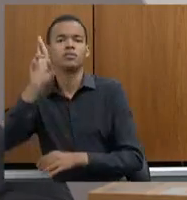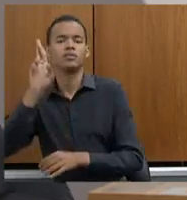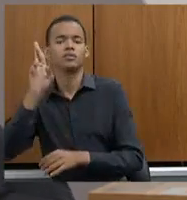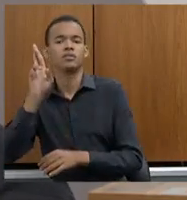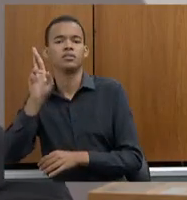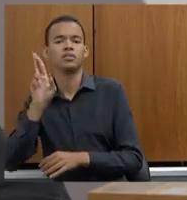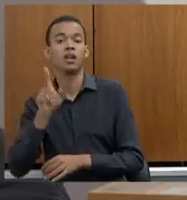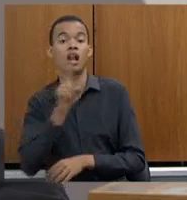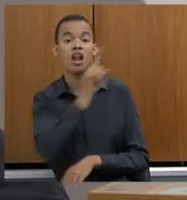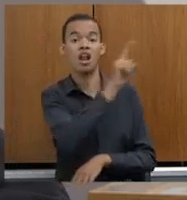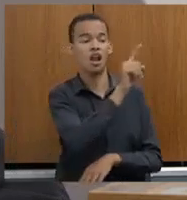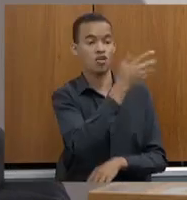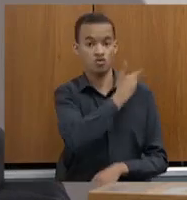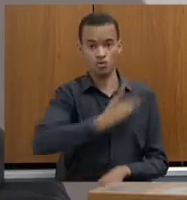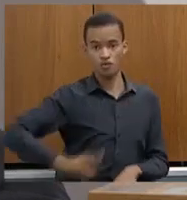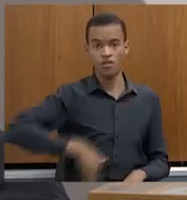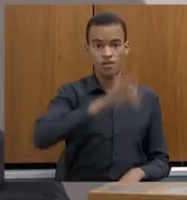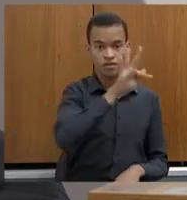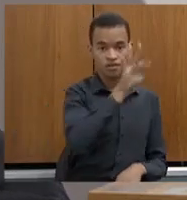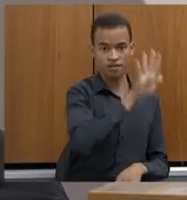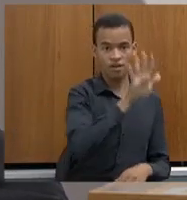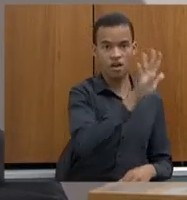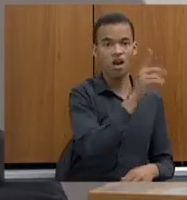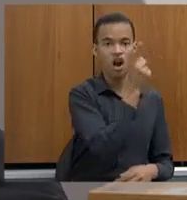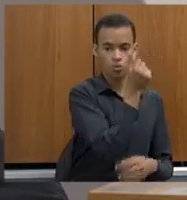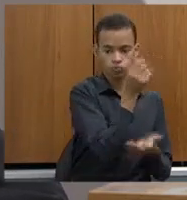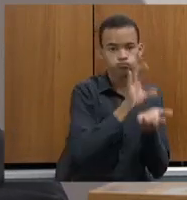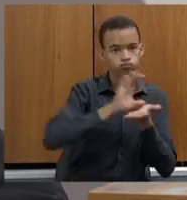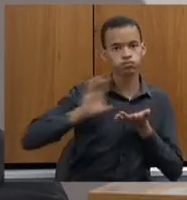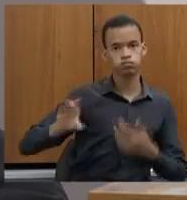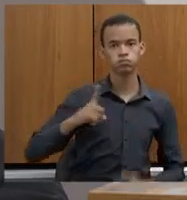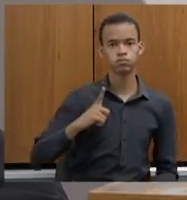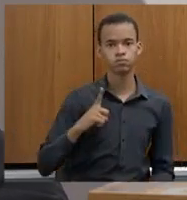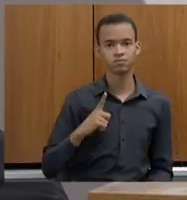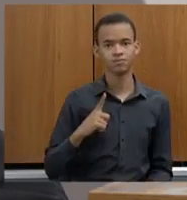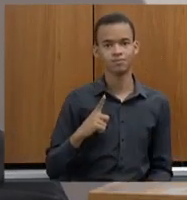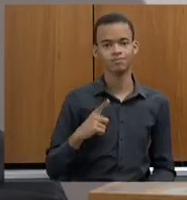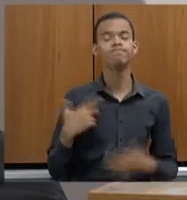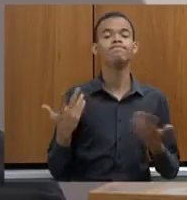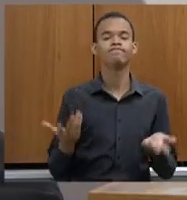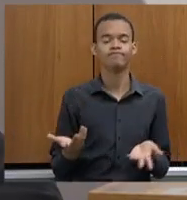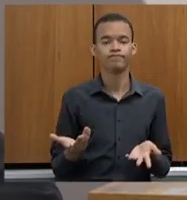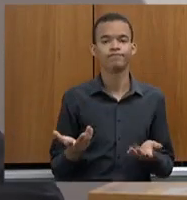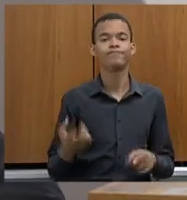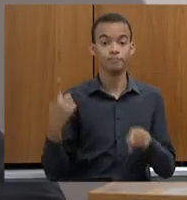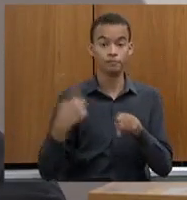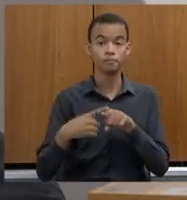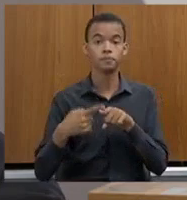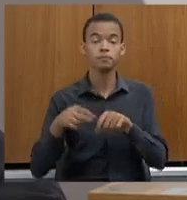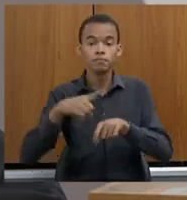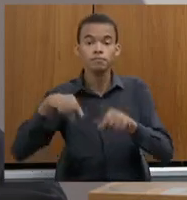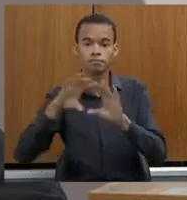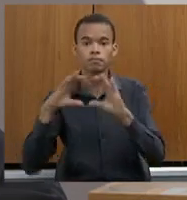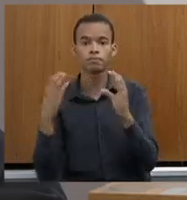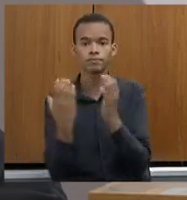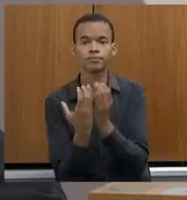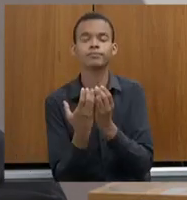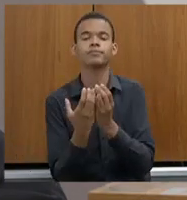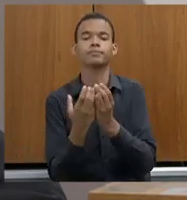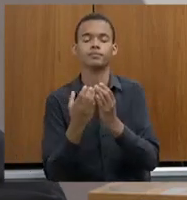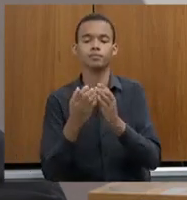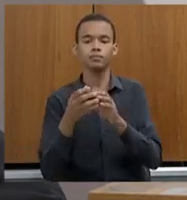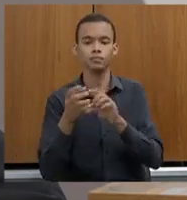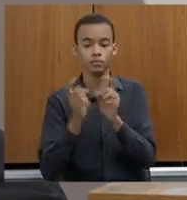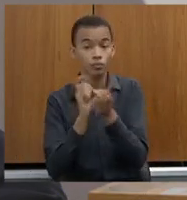que eles pagam para a Polícia Civil fazer isso? Quando nós fizemos uma comissão aqui de violência